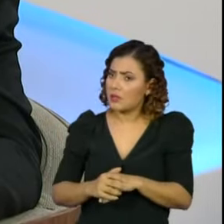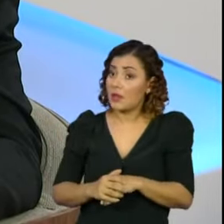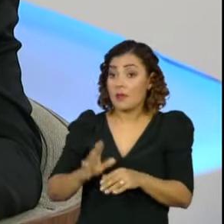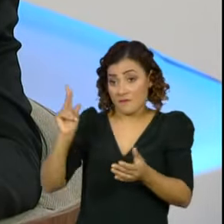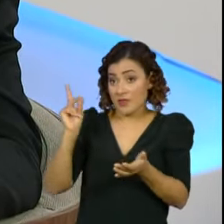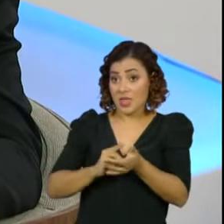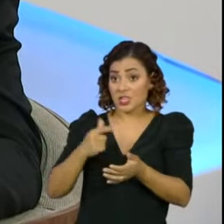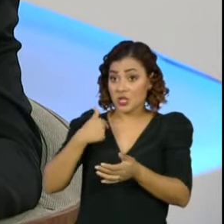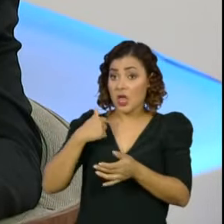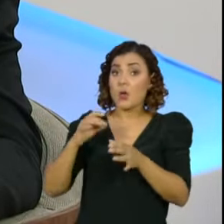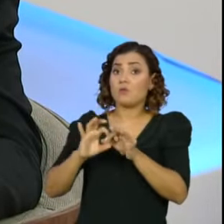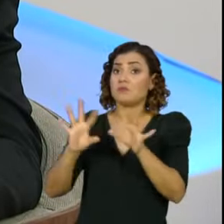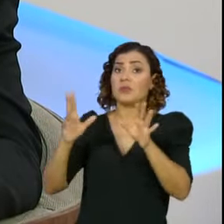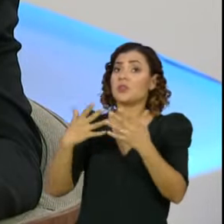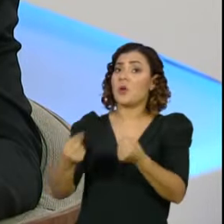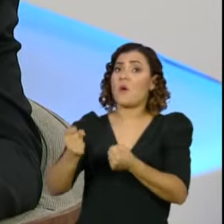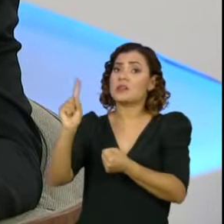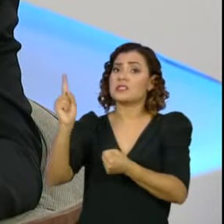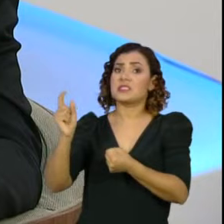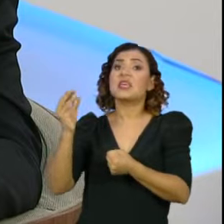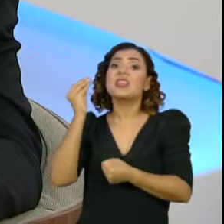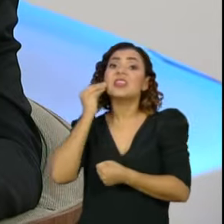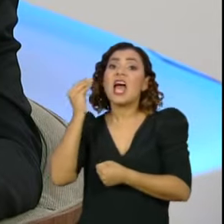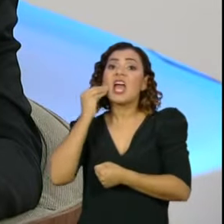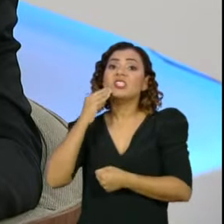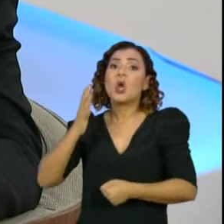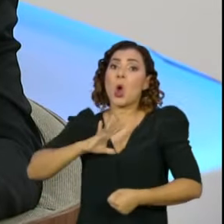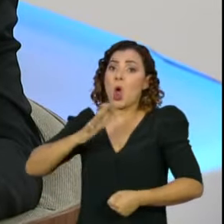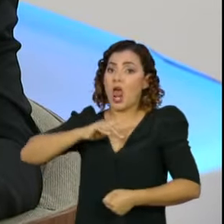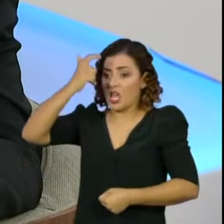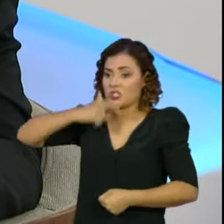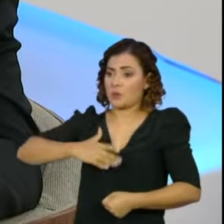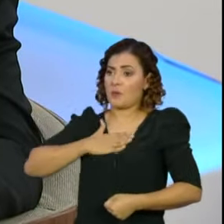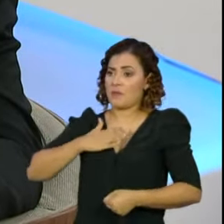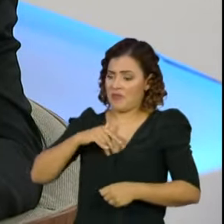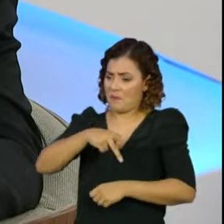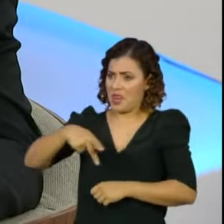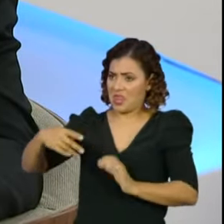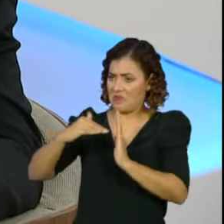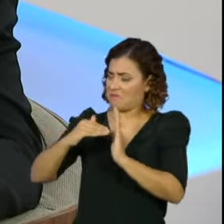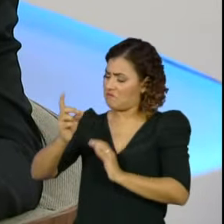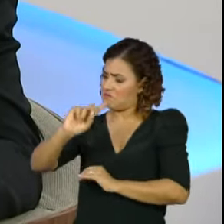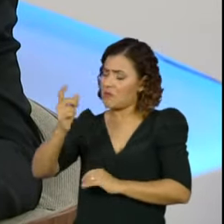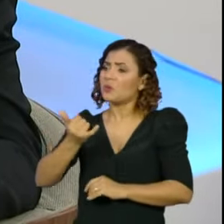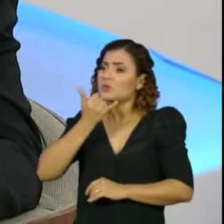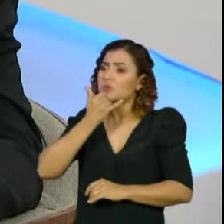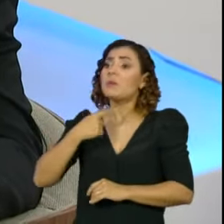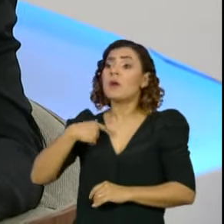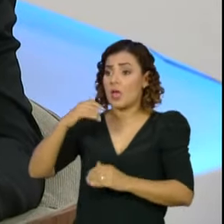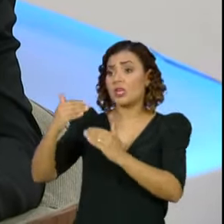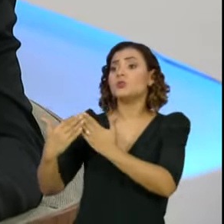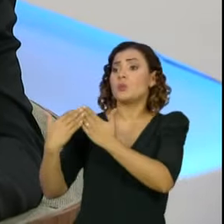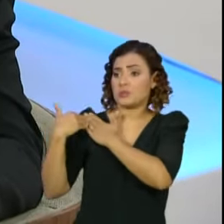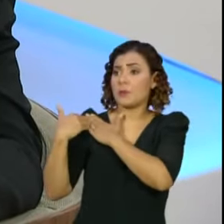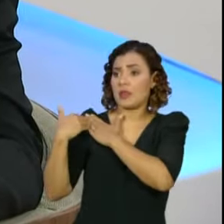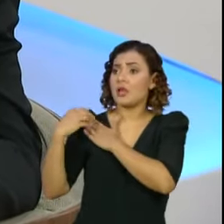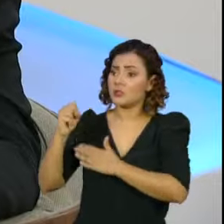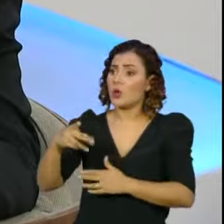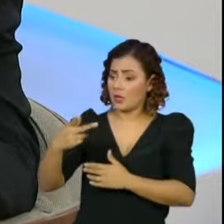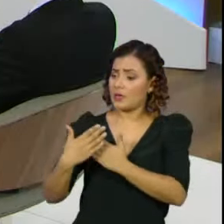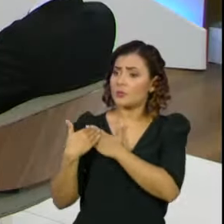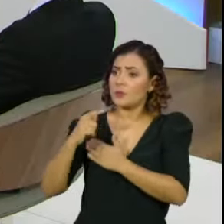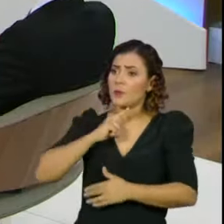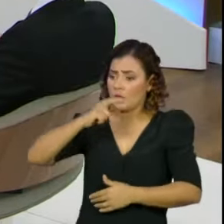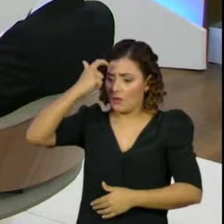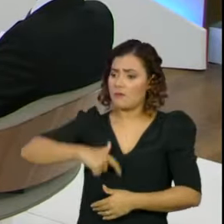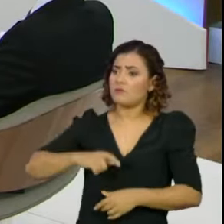eu não me permito e não aceito nenhum tipo de teste de coragem sobre a minha presidência. Eu posso aceitar um teste de responsabilidade e essa responsabilidade